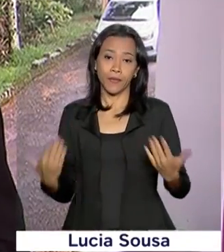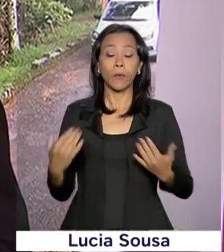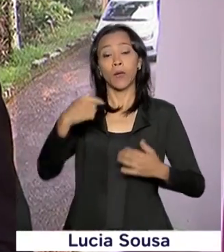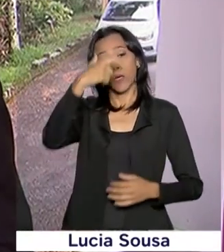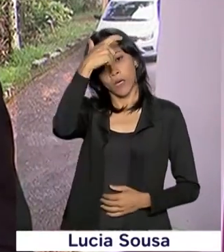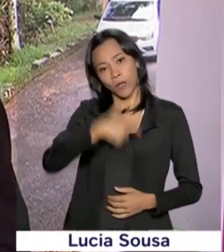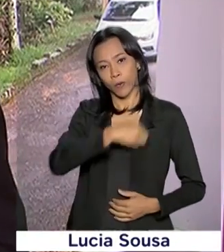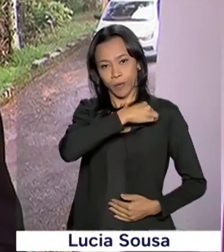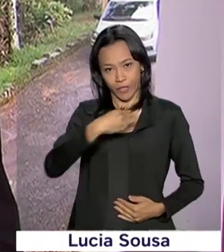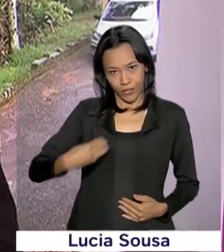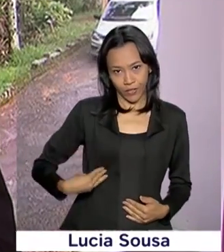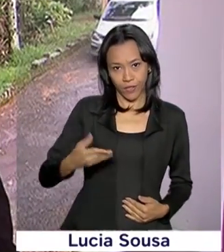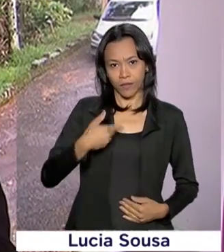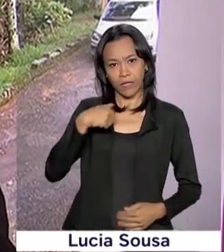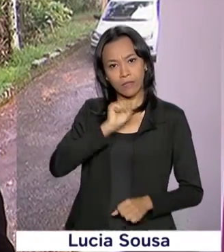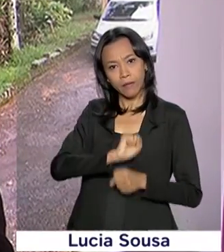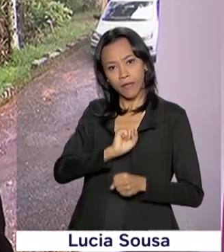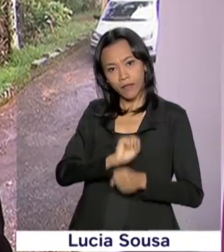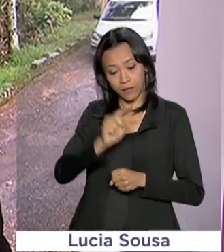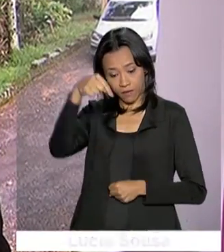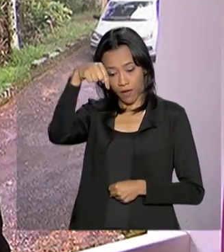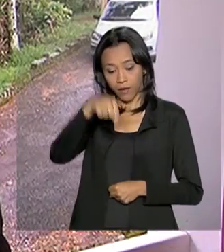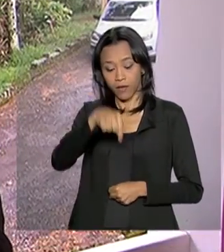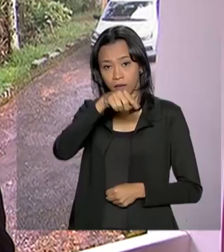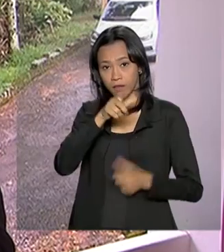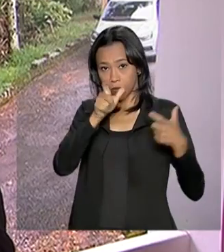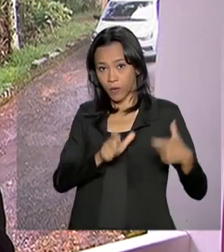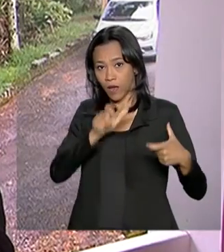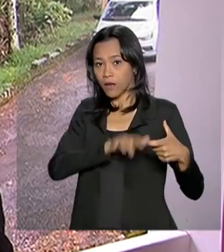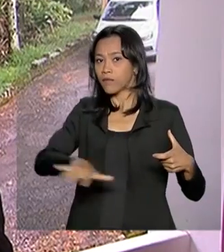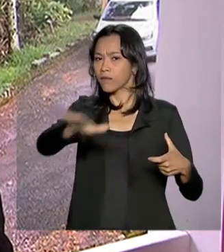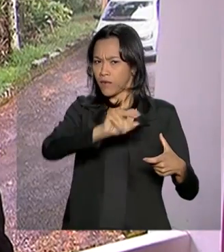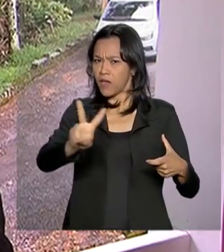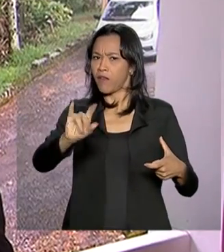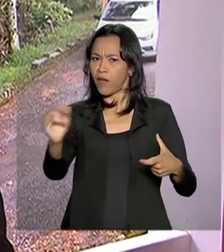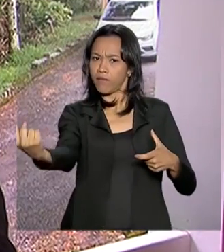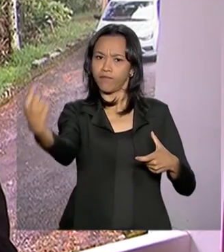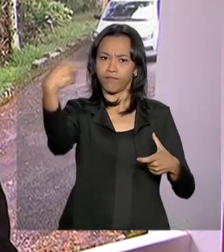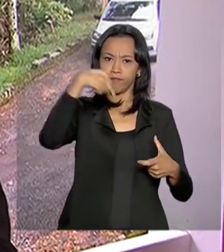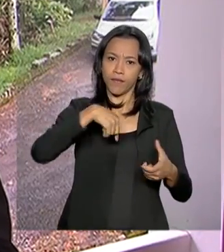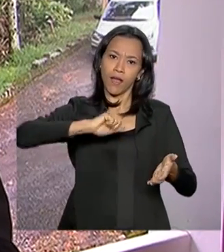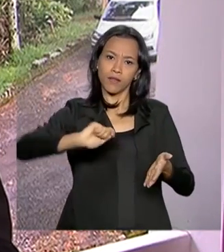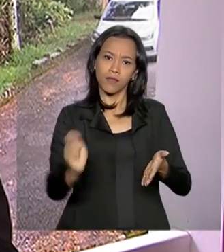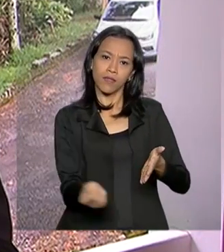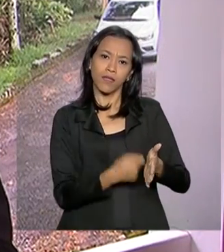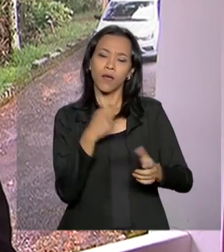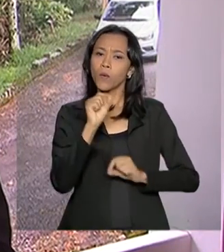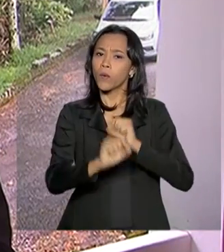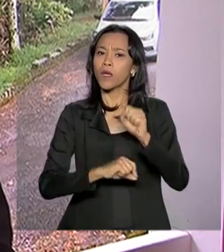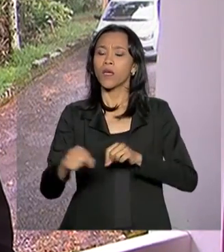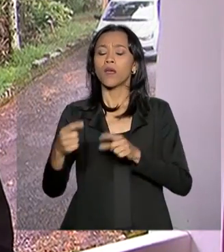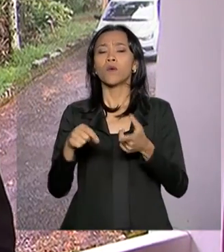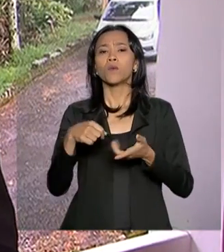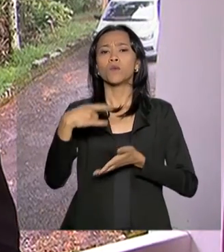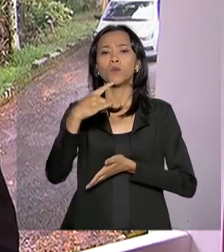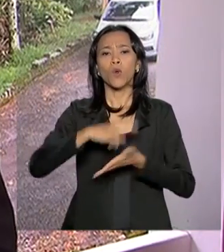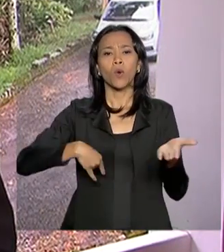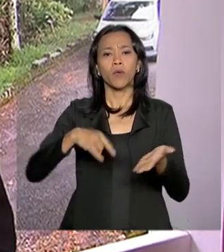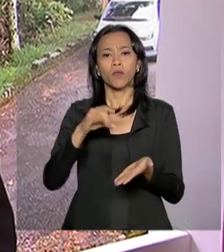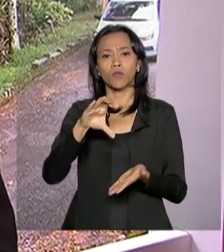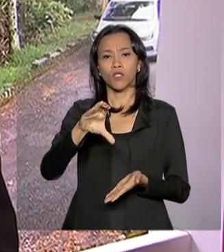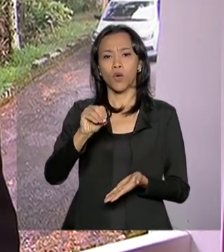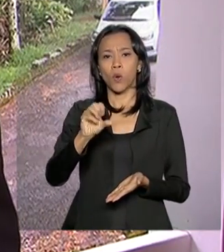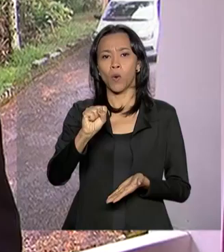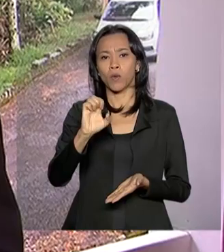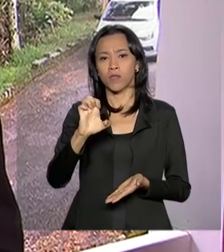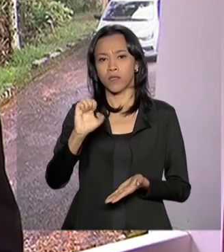Salles, está sendo aguardado aqui no Parque de Tatiaia. Ele vai assinar um contrato de concessão para exploração de serviços no